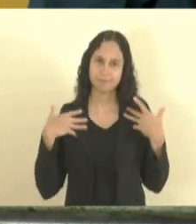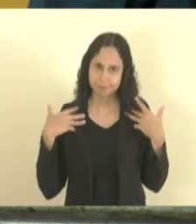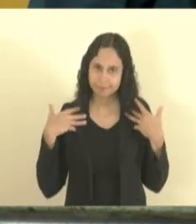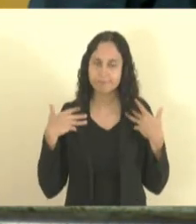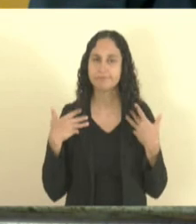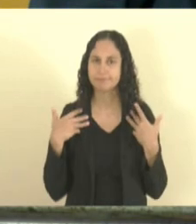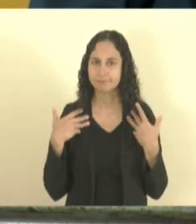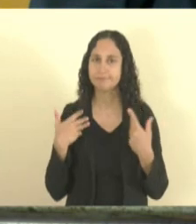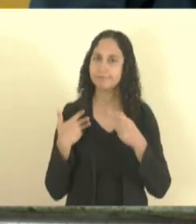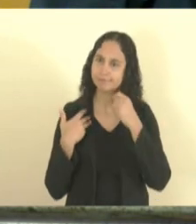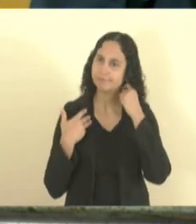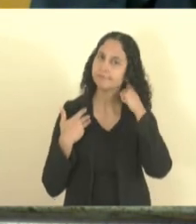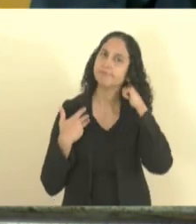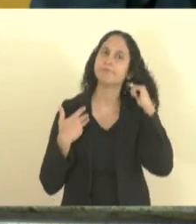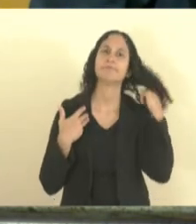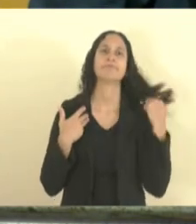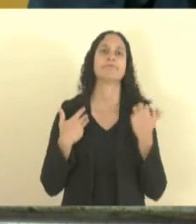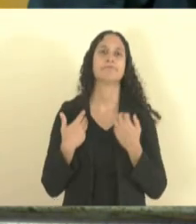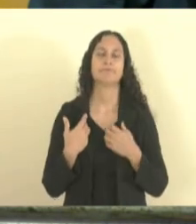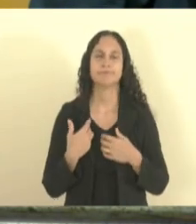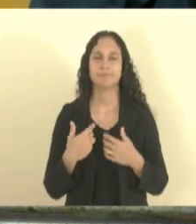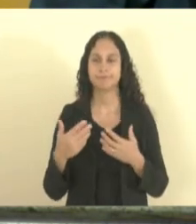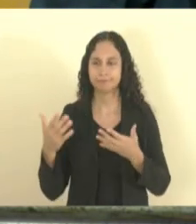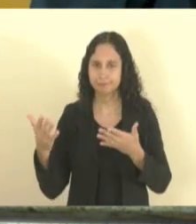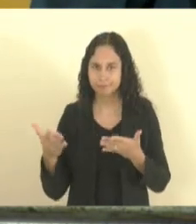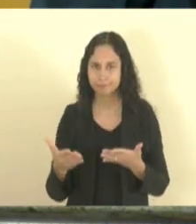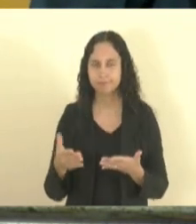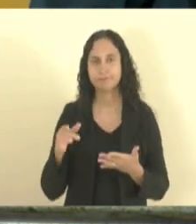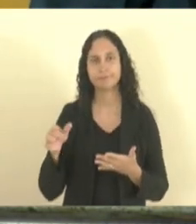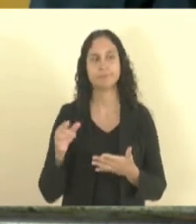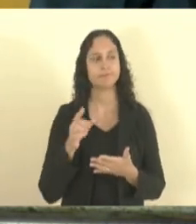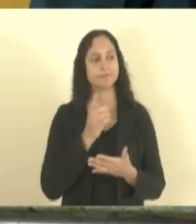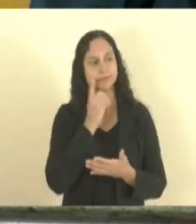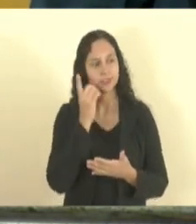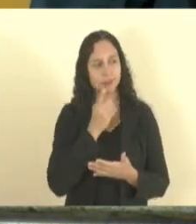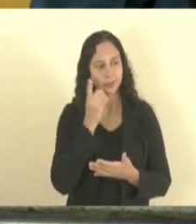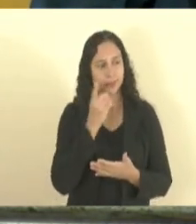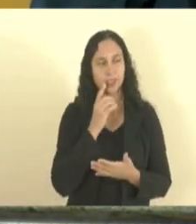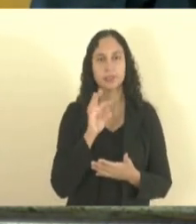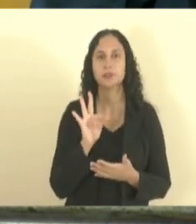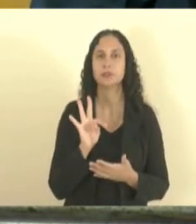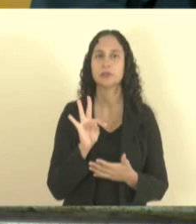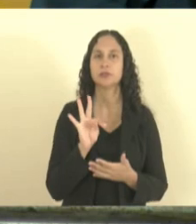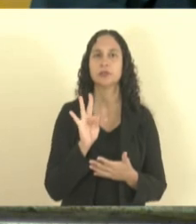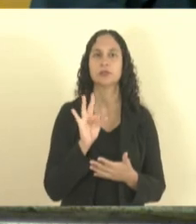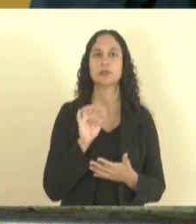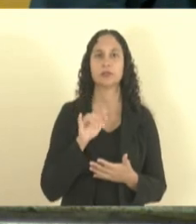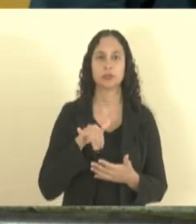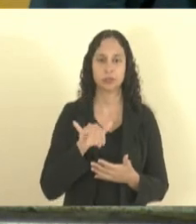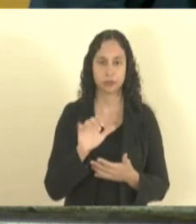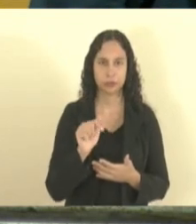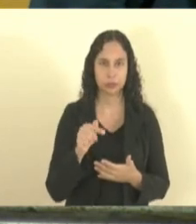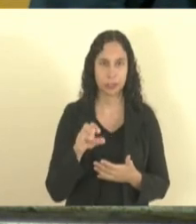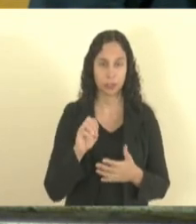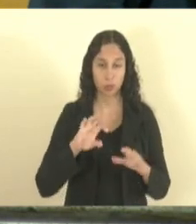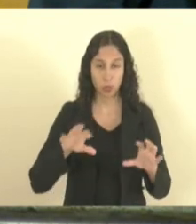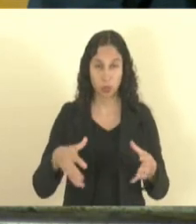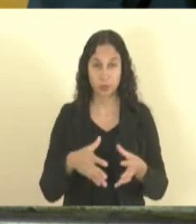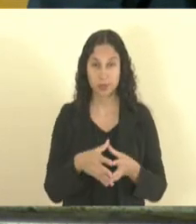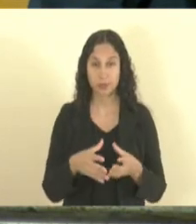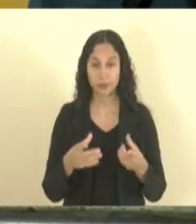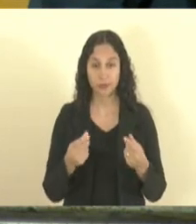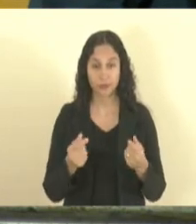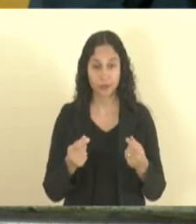e aí receber o eco do deputado Tiago Hoffman na comissão de finanças uma comissão importantíssima que tem ilustres